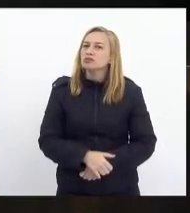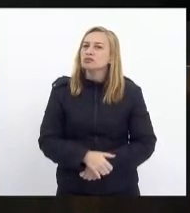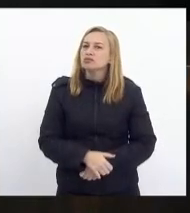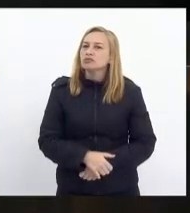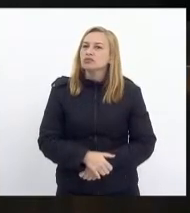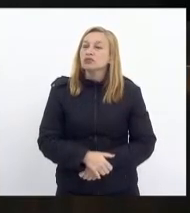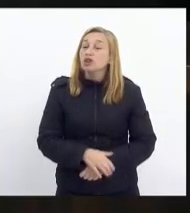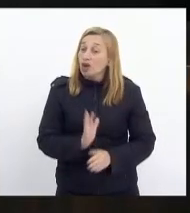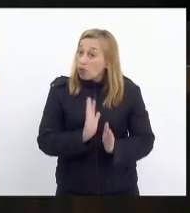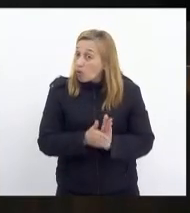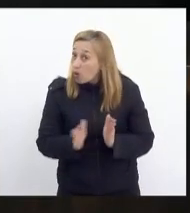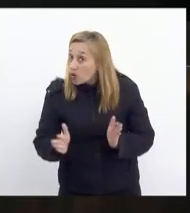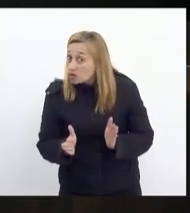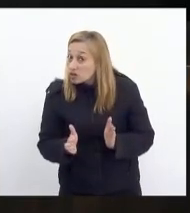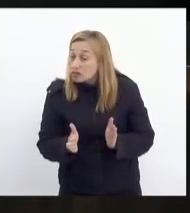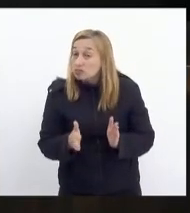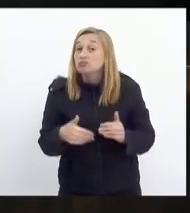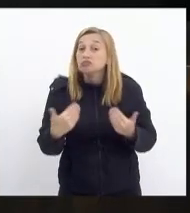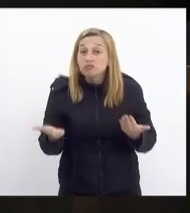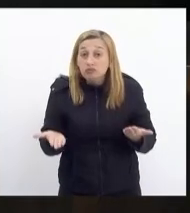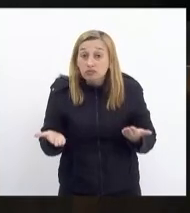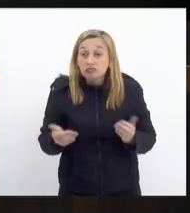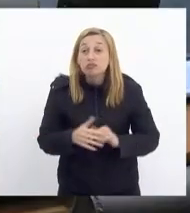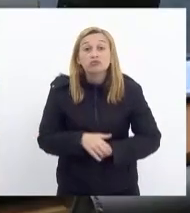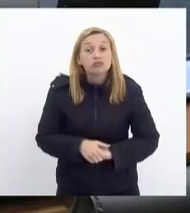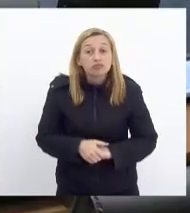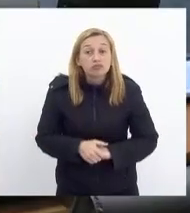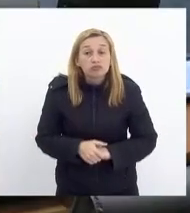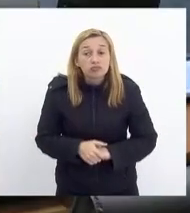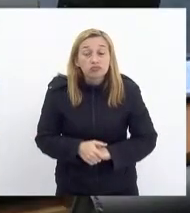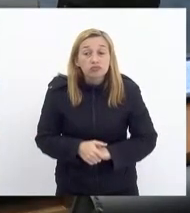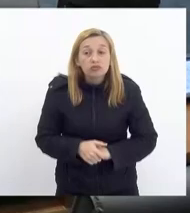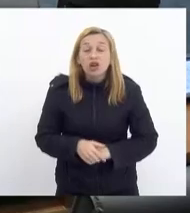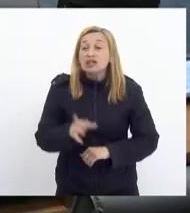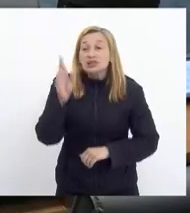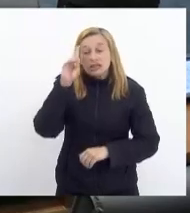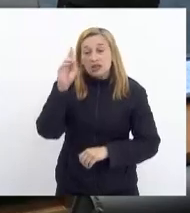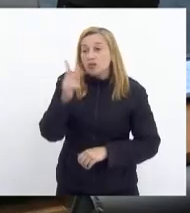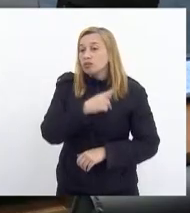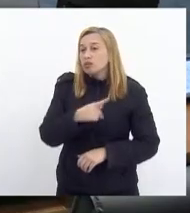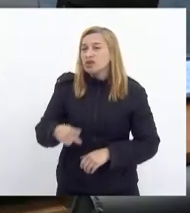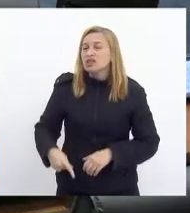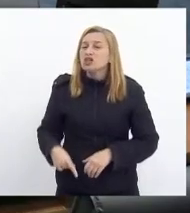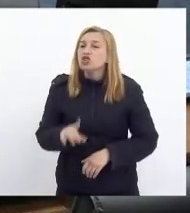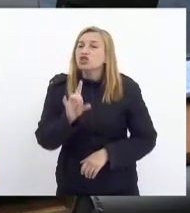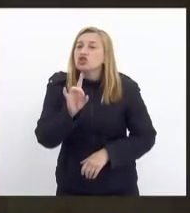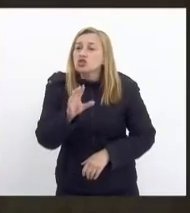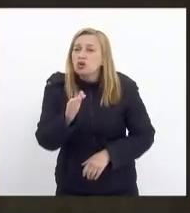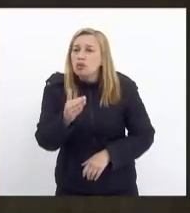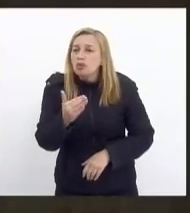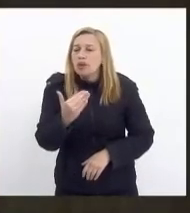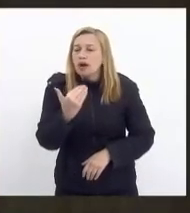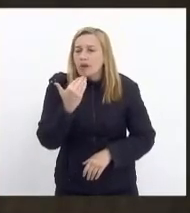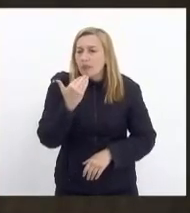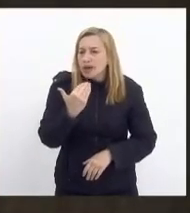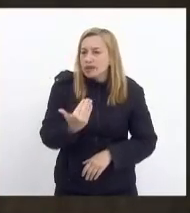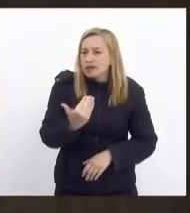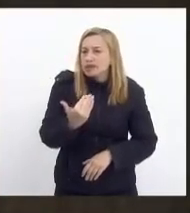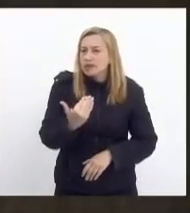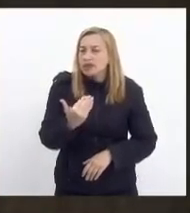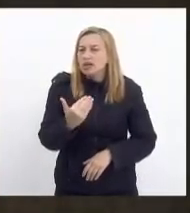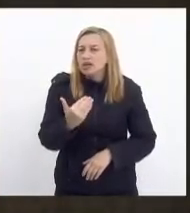A questão de ordem, pela ordem. Senhora presidenta, por favor, só para conseguir dar a